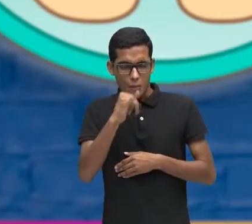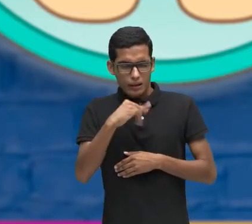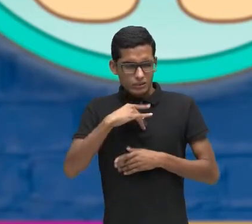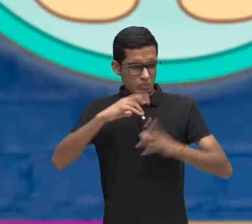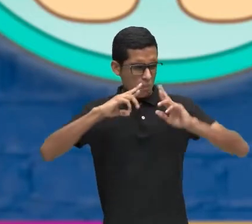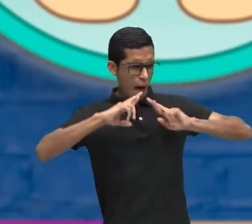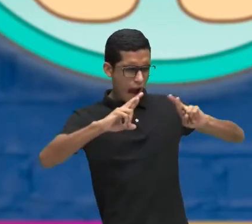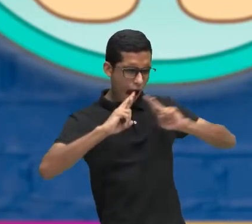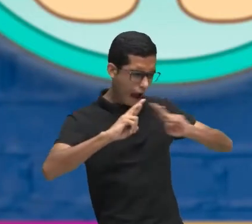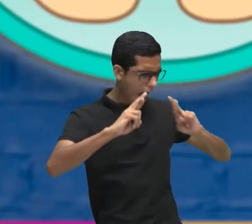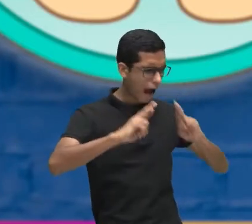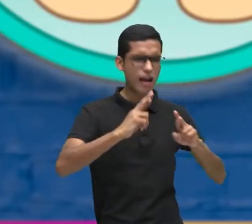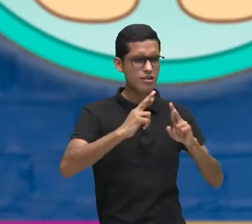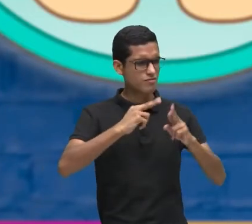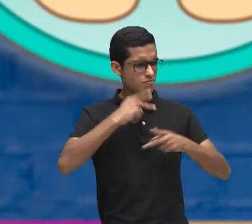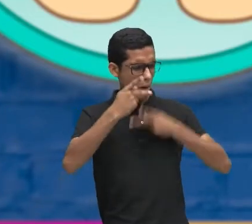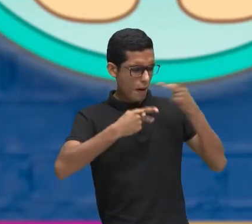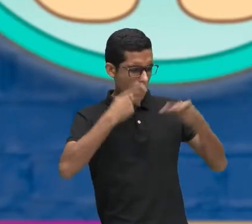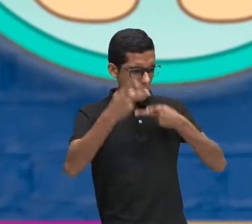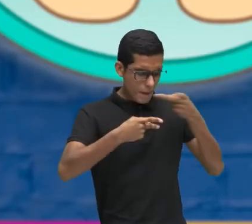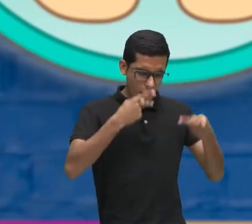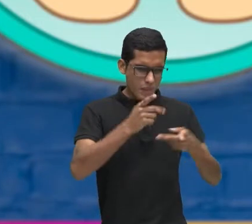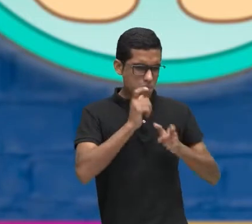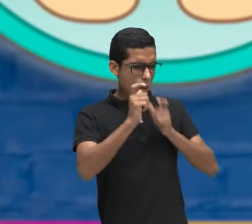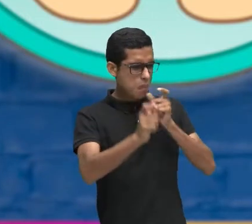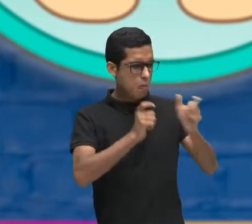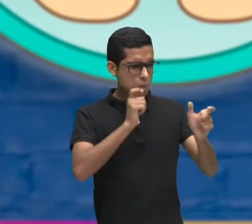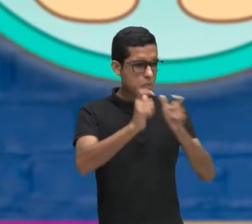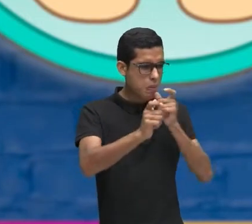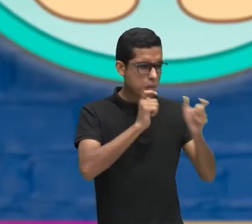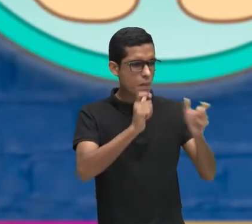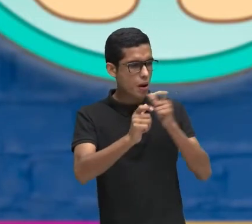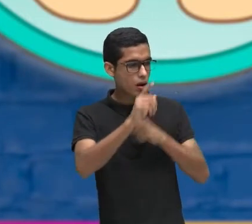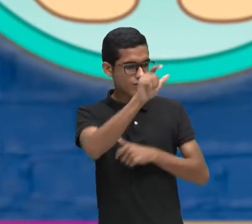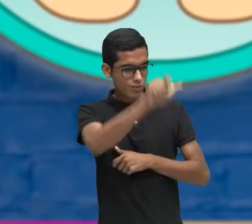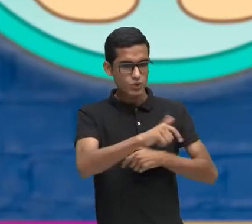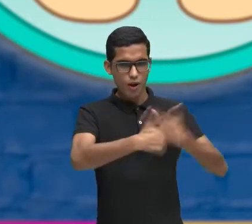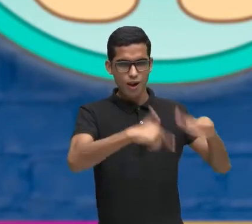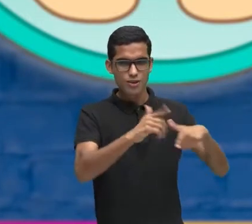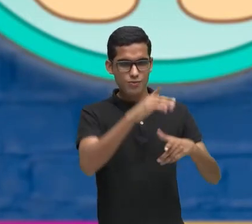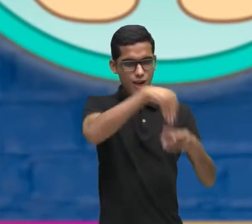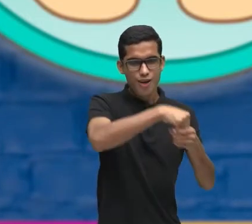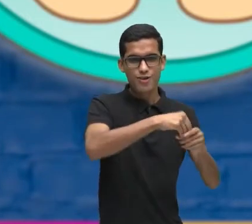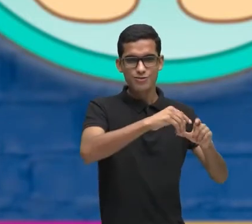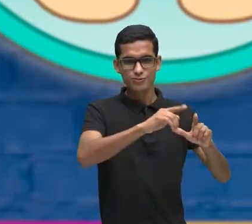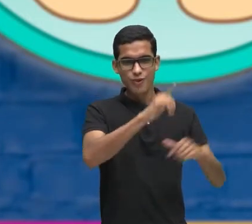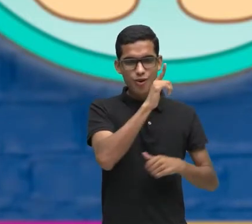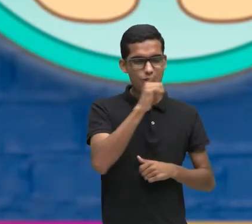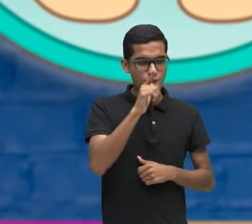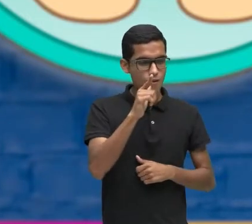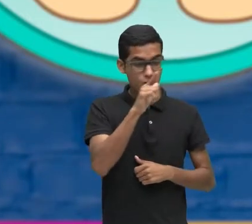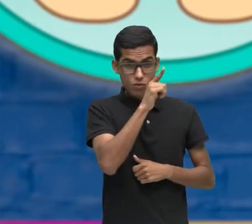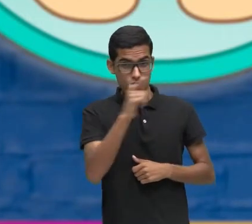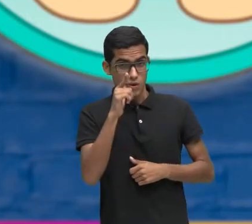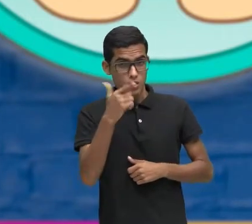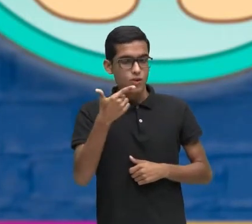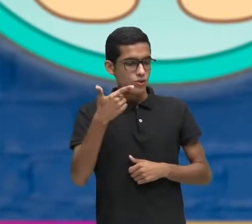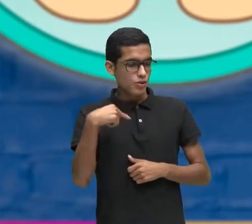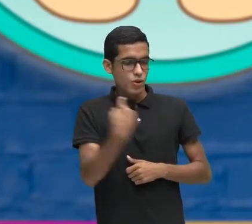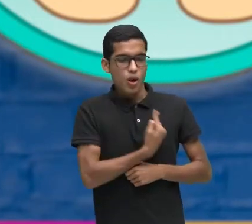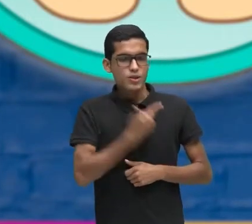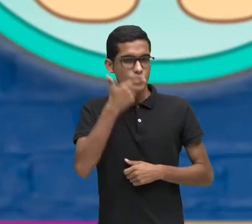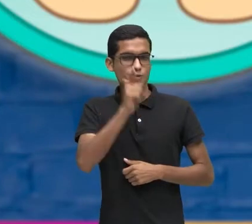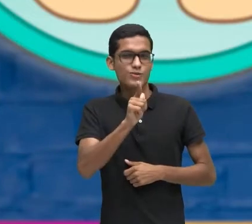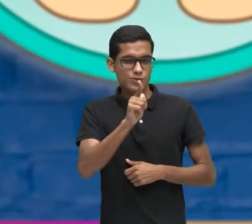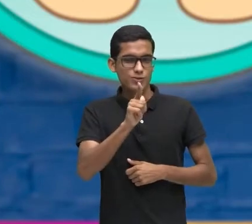Ele ia começar A falar Com esse recepcionista E a gente Ia conseguir Uma mesa Para nós Ou